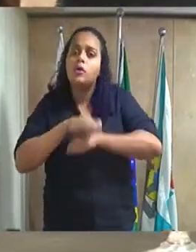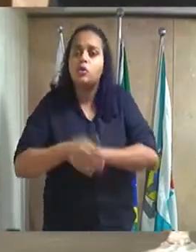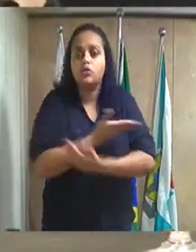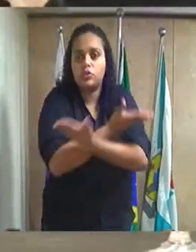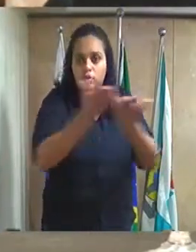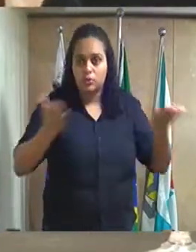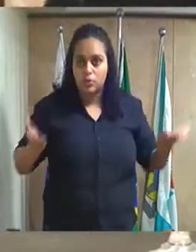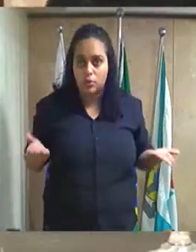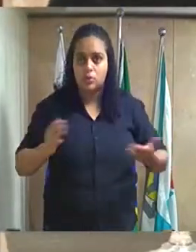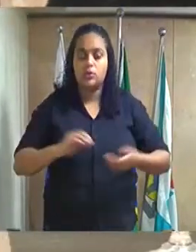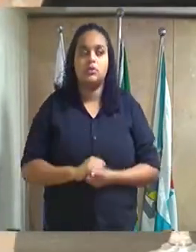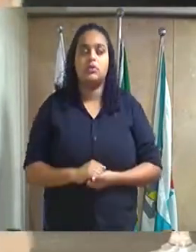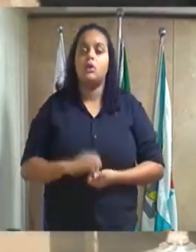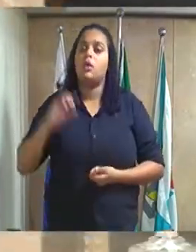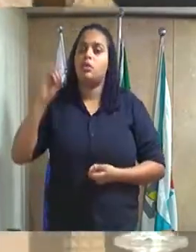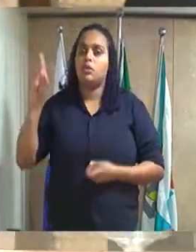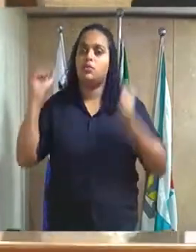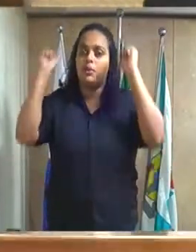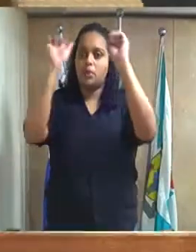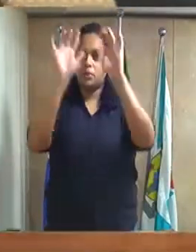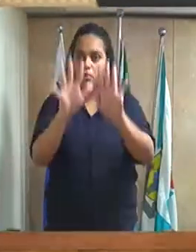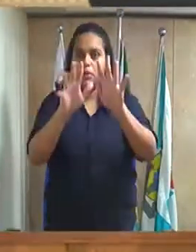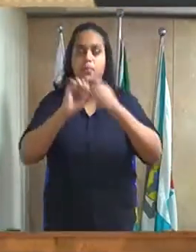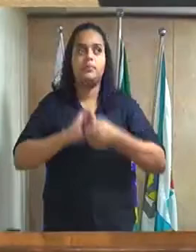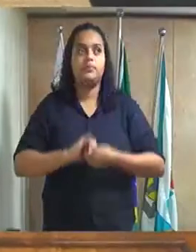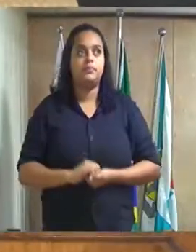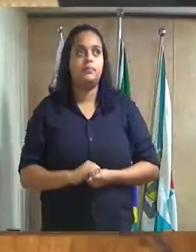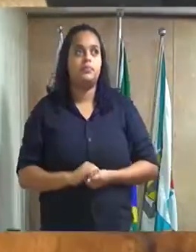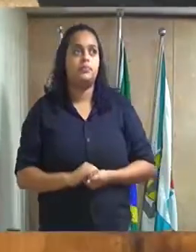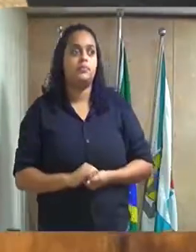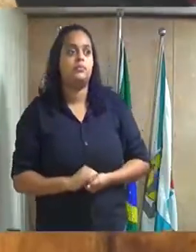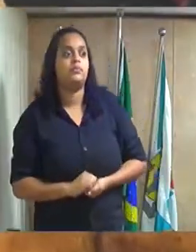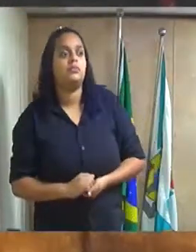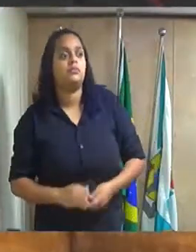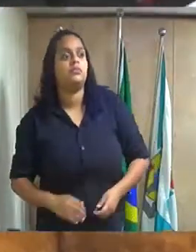todos e fiquem com Deus próxima